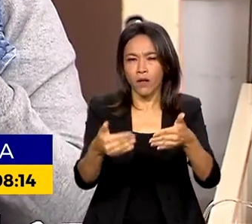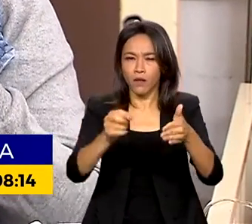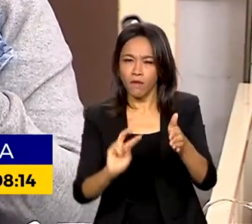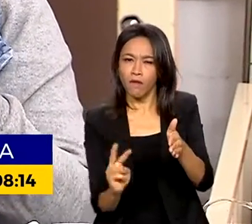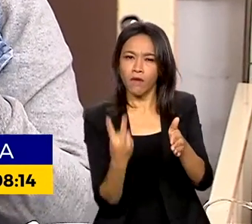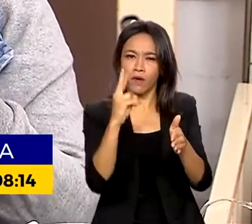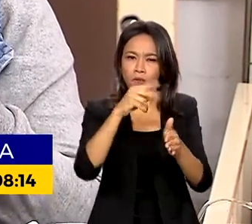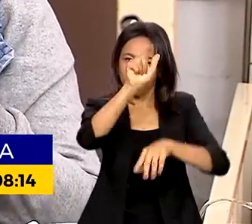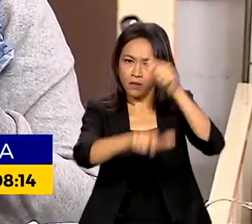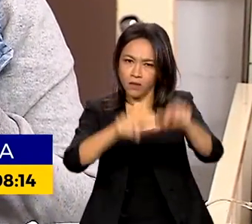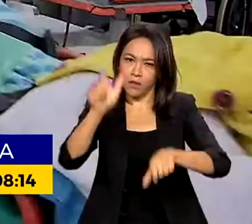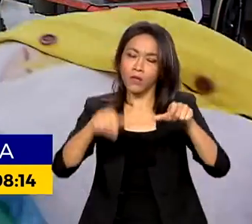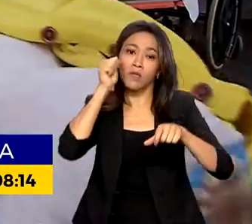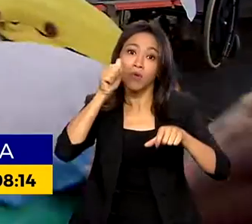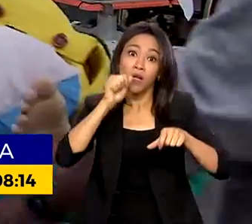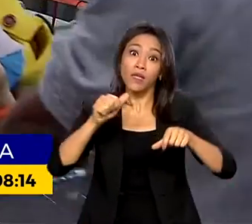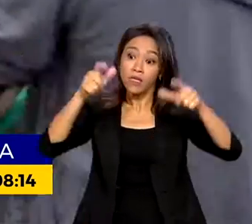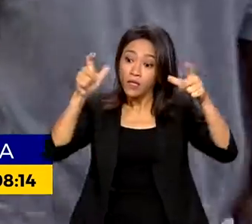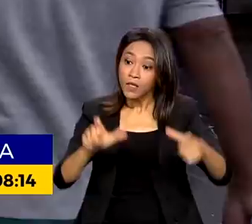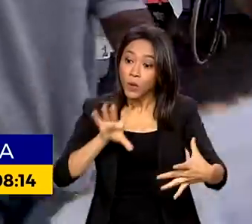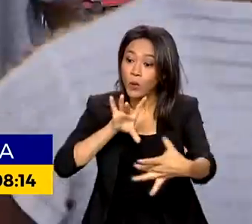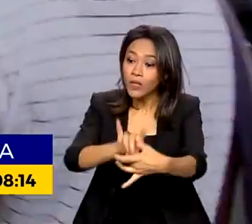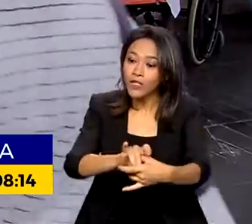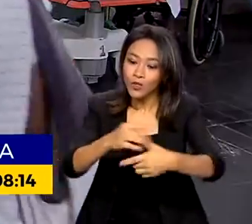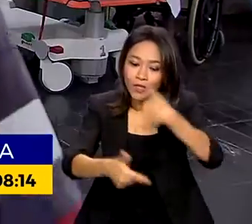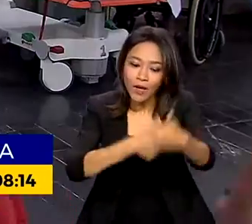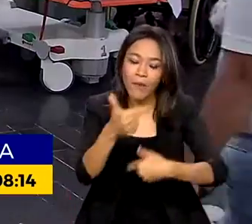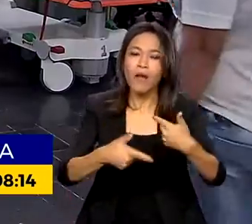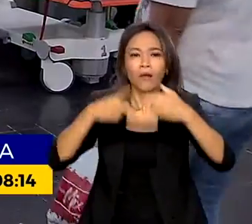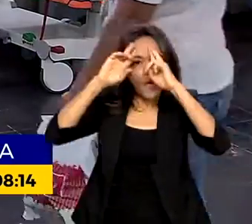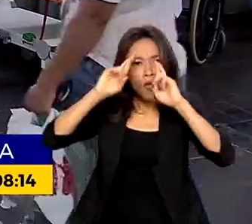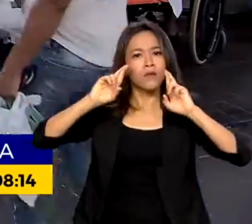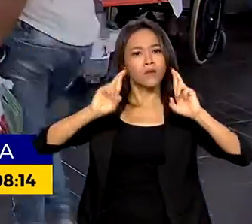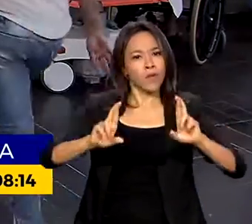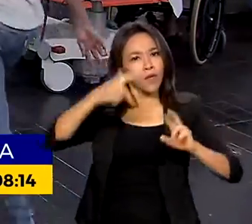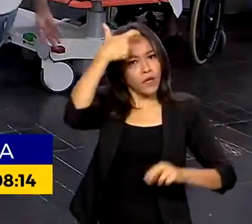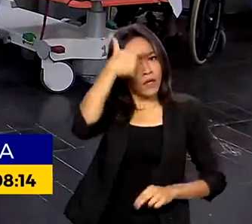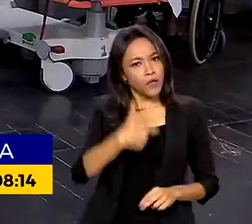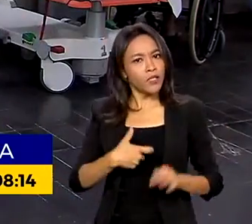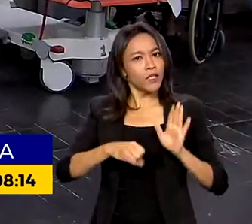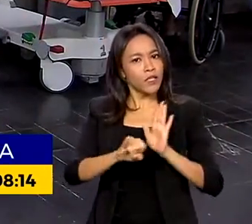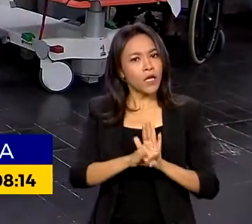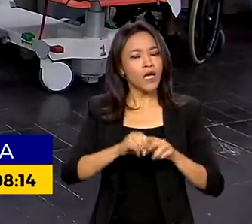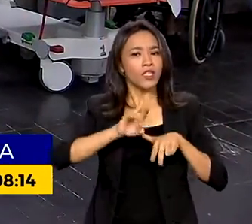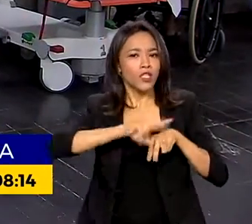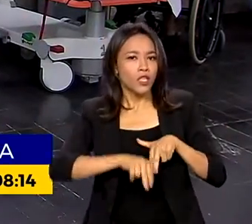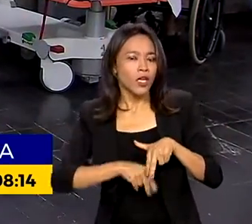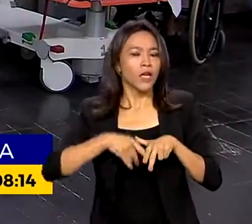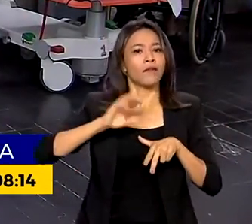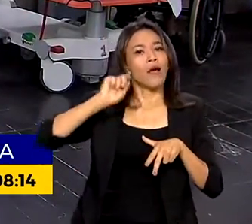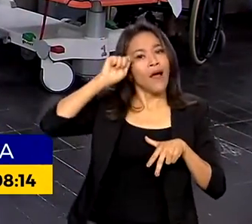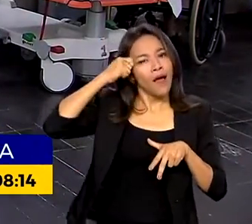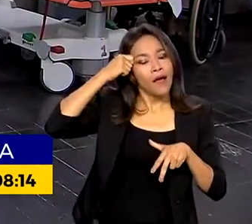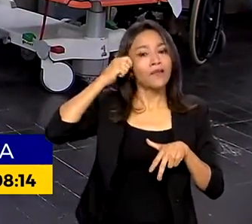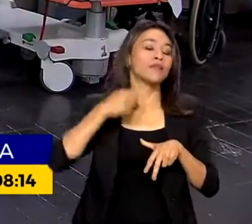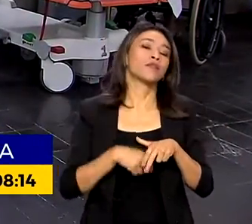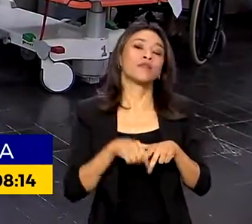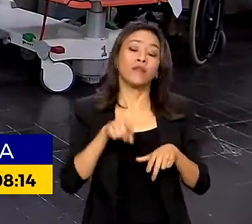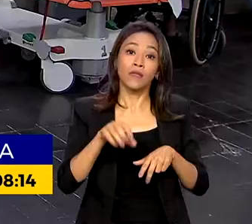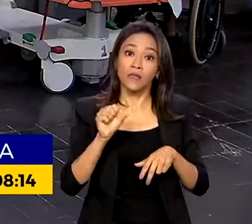e que promovam um ambiente profissional que respeite a identidade de gênero, raça, sexualidade e